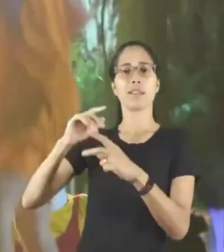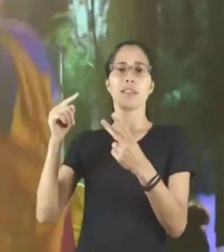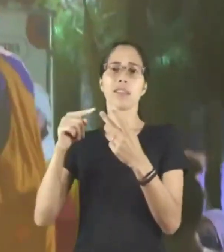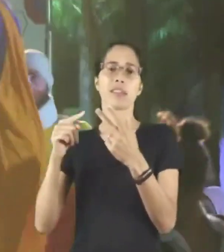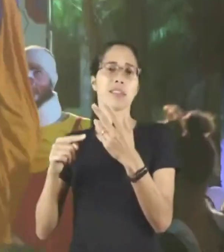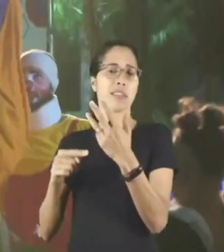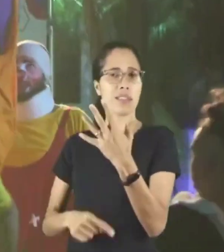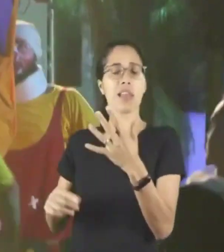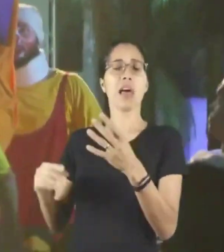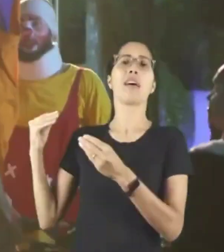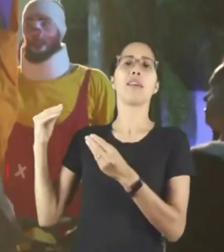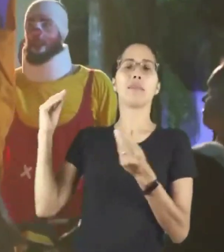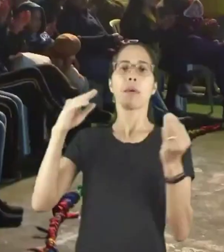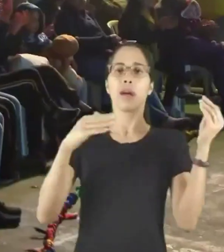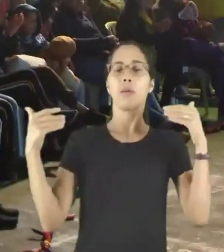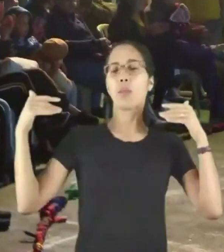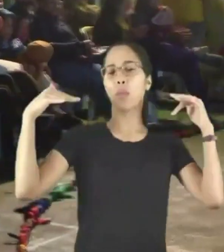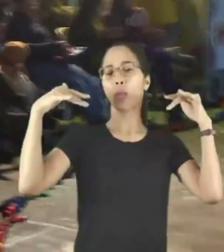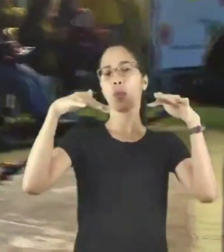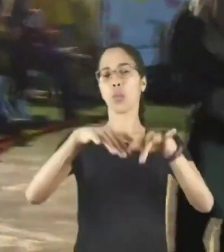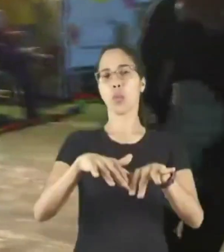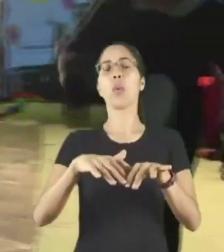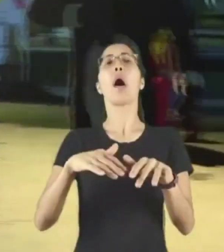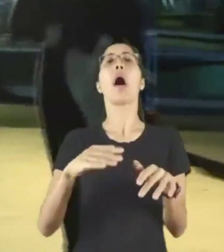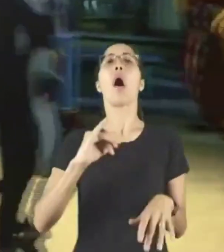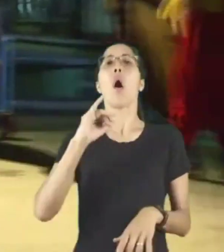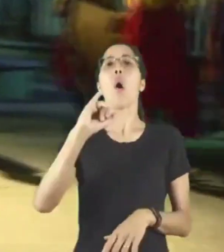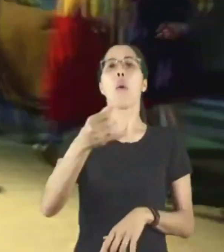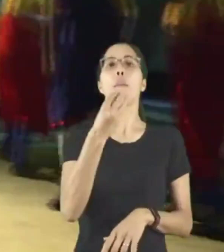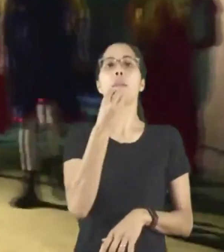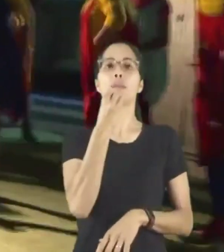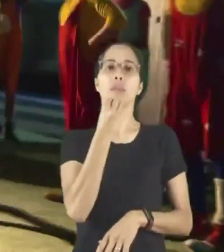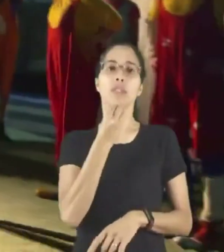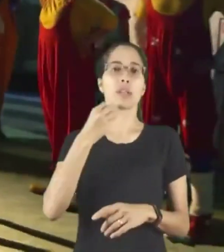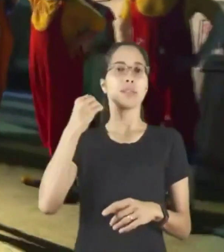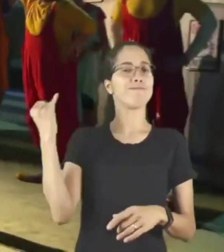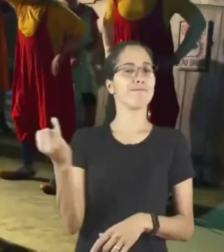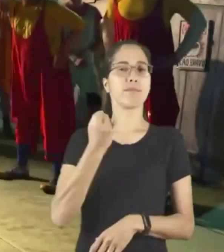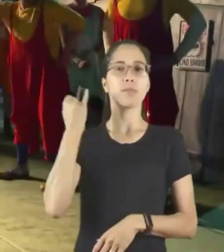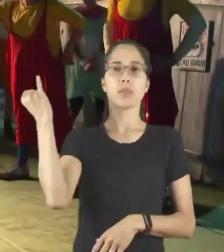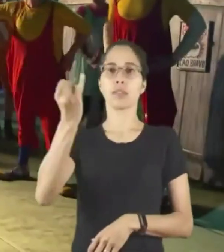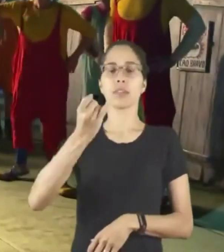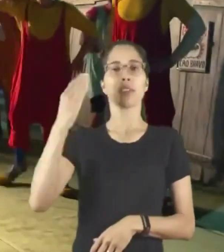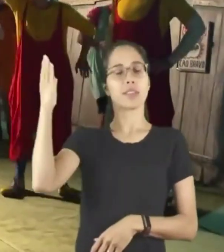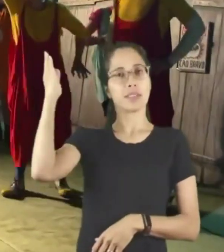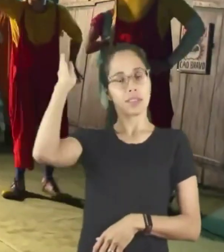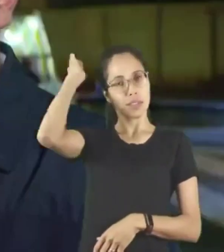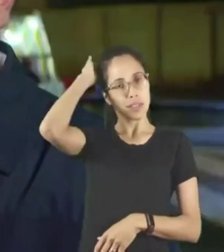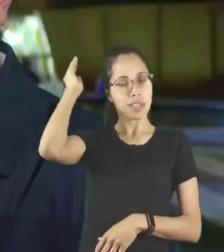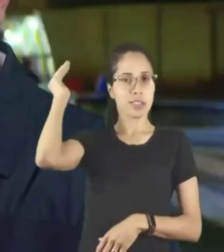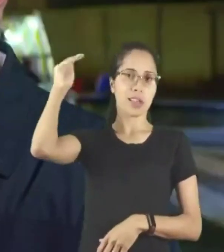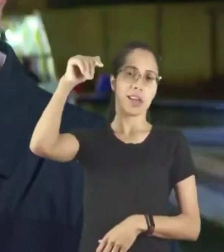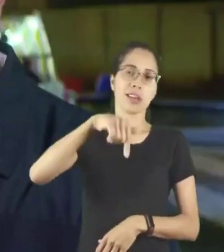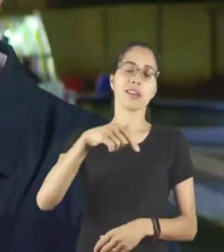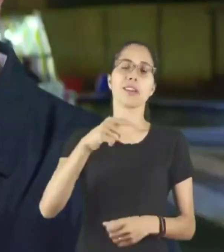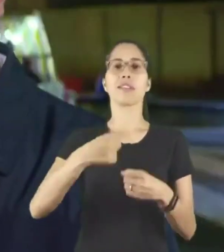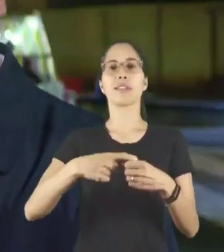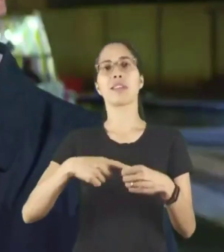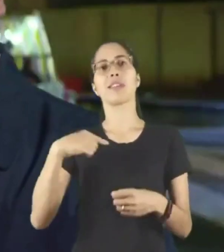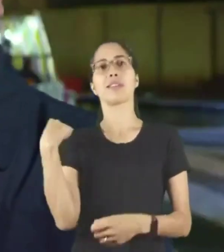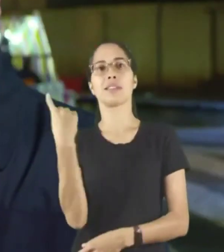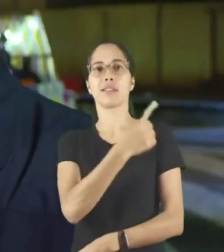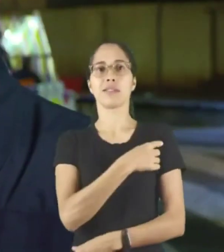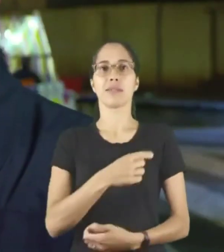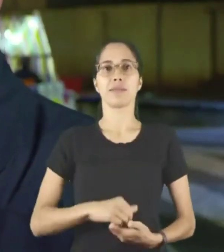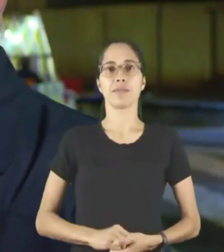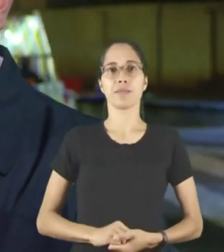é uma oportunidade única que nós temos de ter o Sesc presente na nossa cidade. O Sesc, ele realmente traz